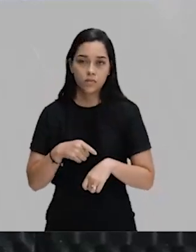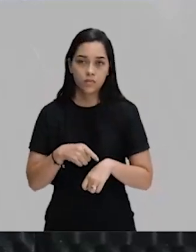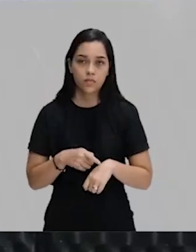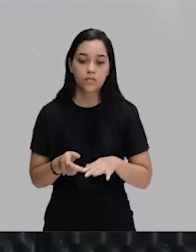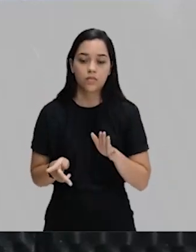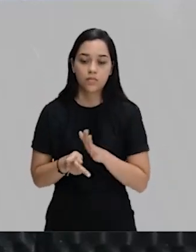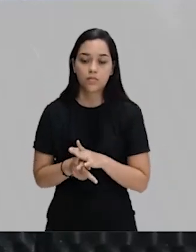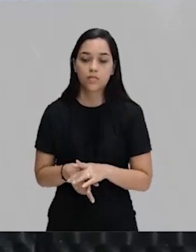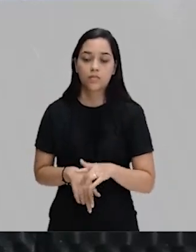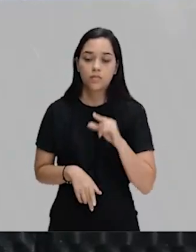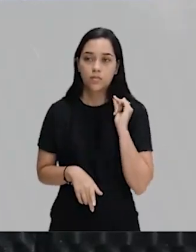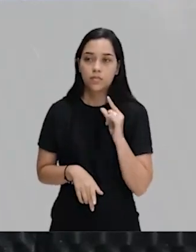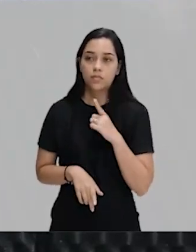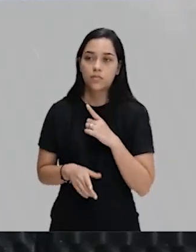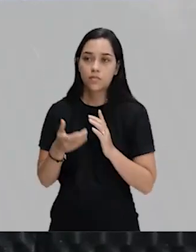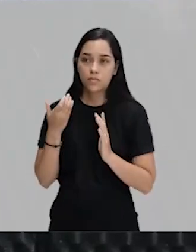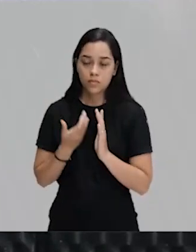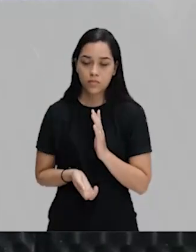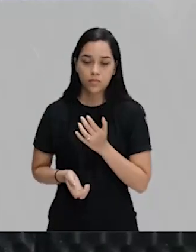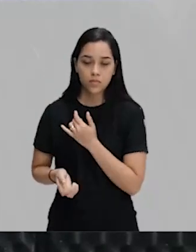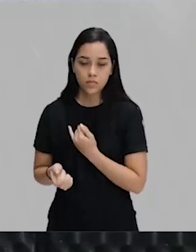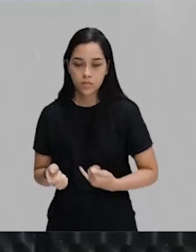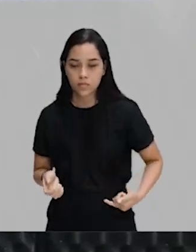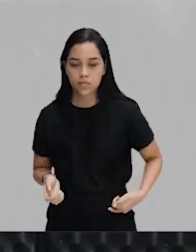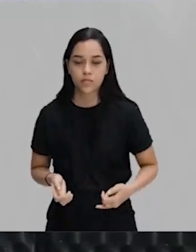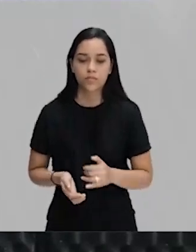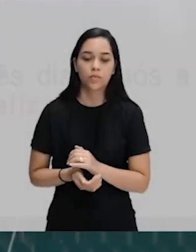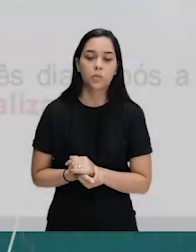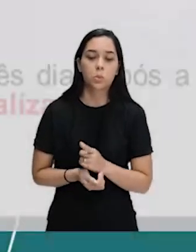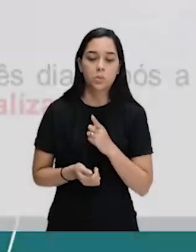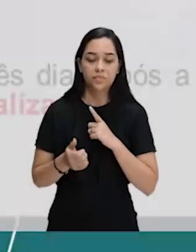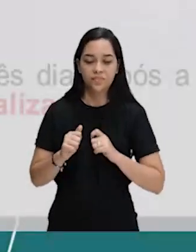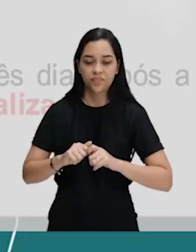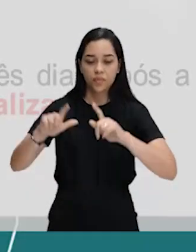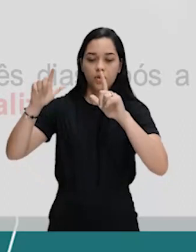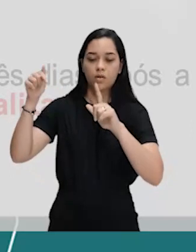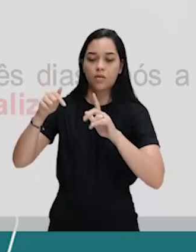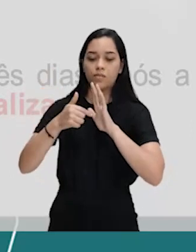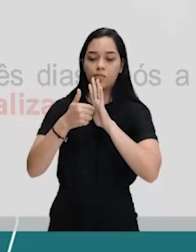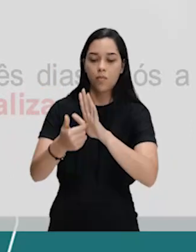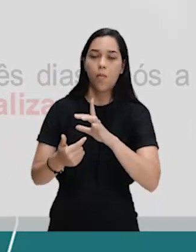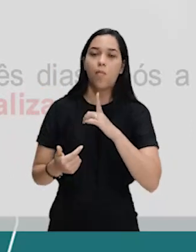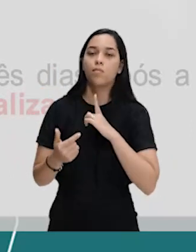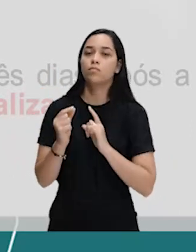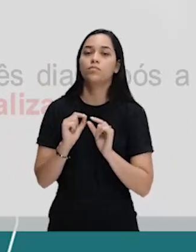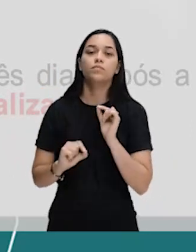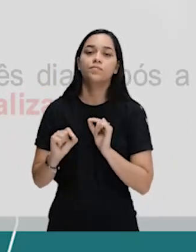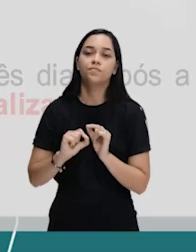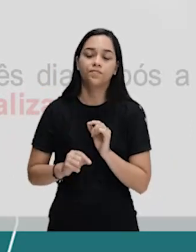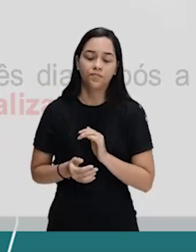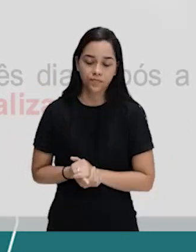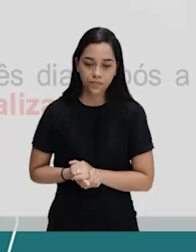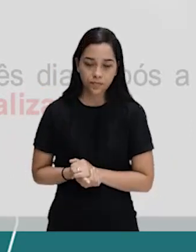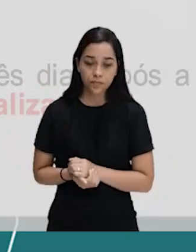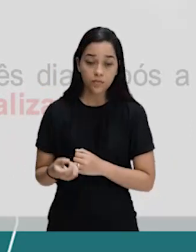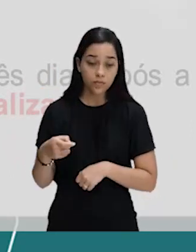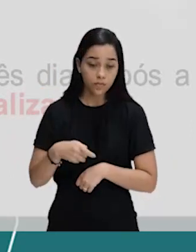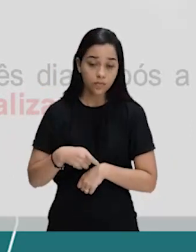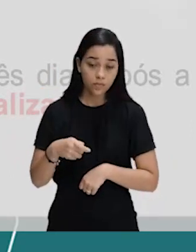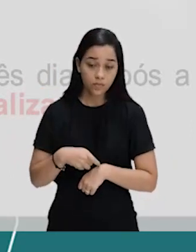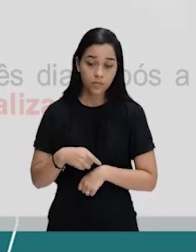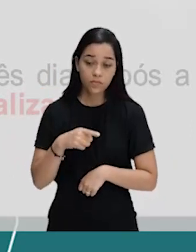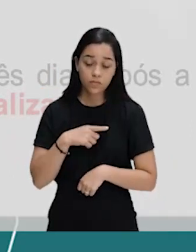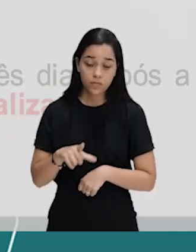decisivo da queda desse Império. Esse quadro nos mostra claramente o momento